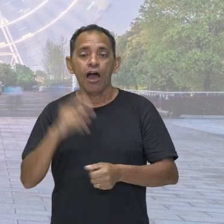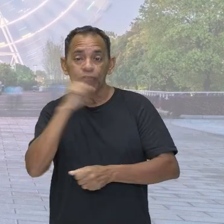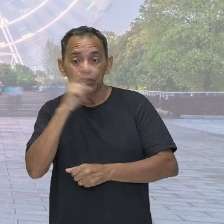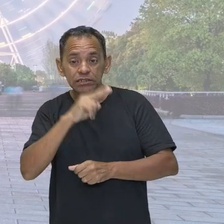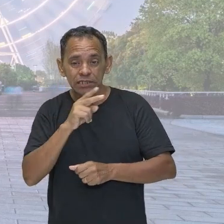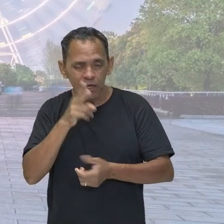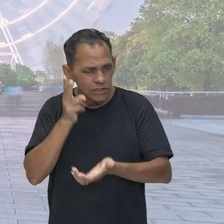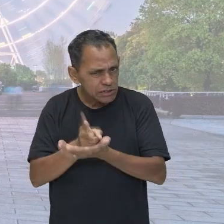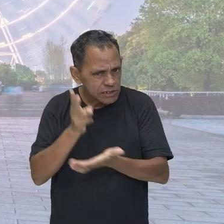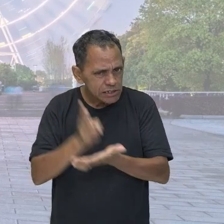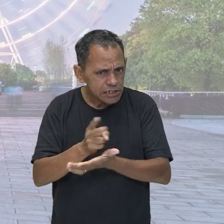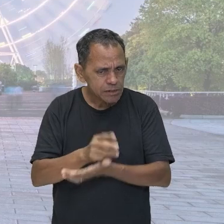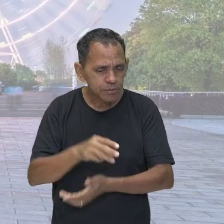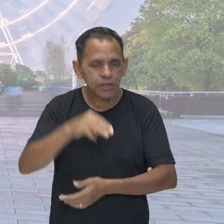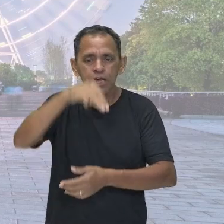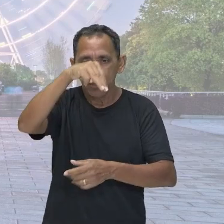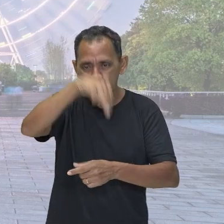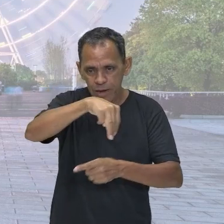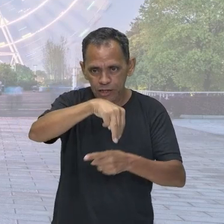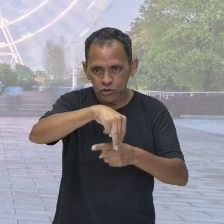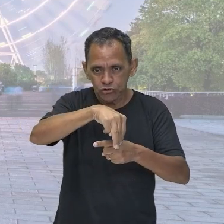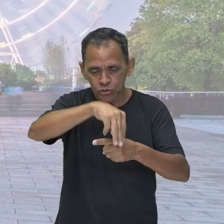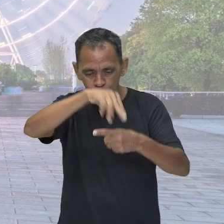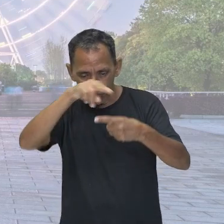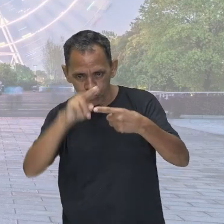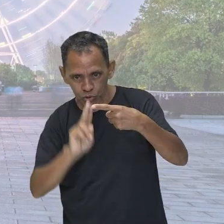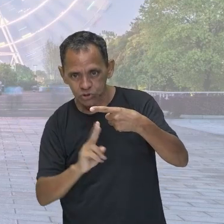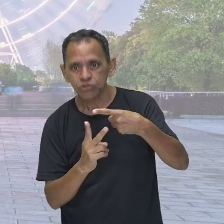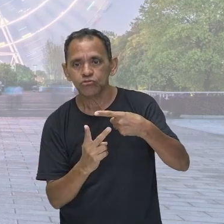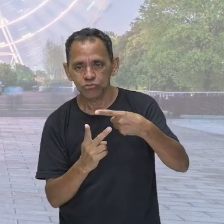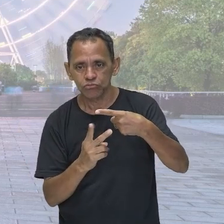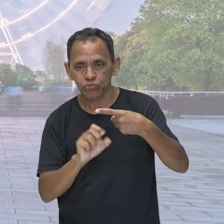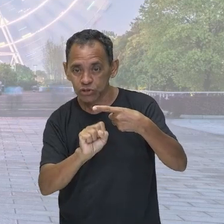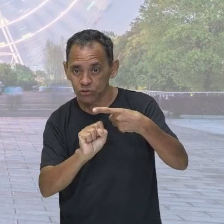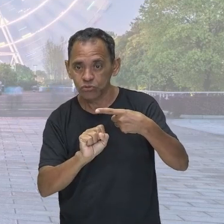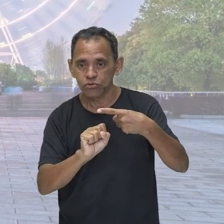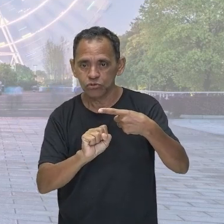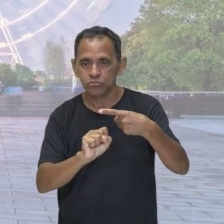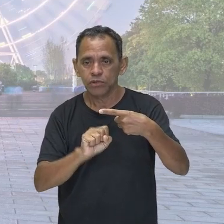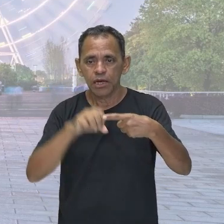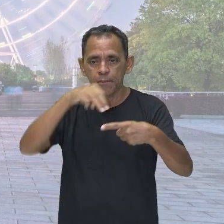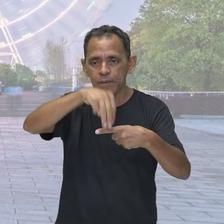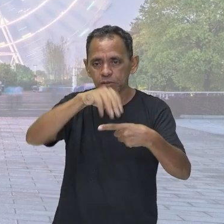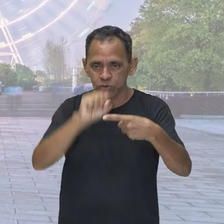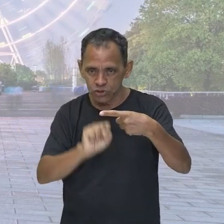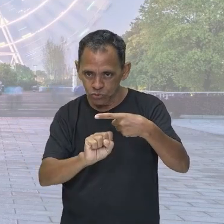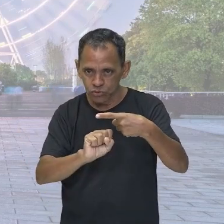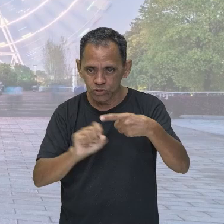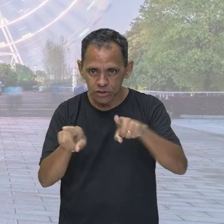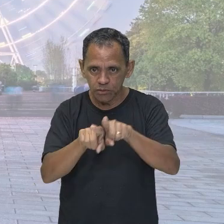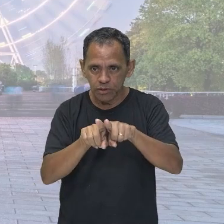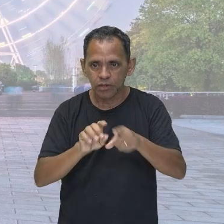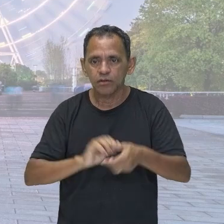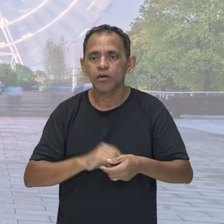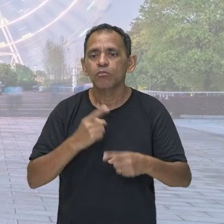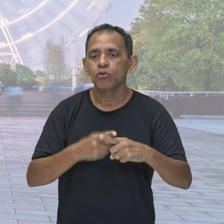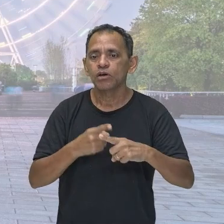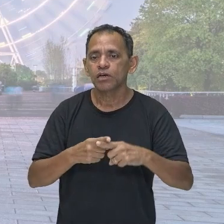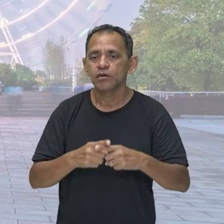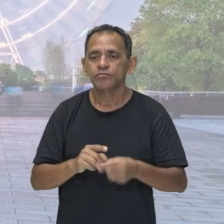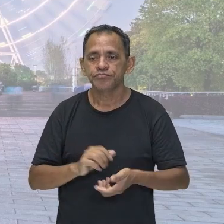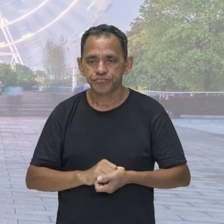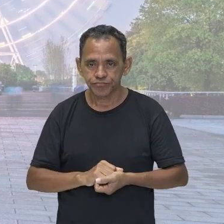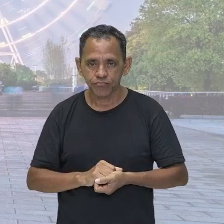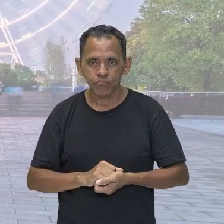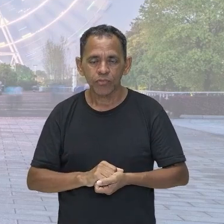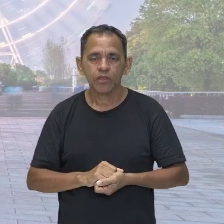Se o corpo não tiver velocidade, ele não tem energia cinética. Isso porque pela equação vai ficar V ao